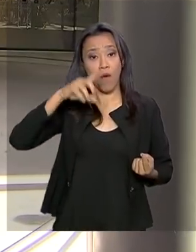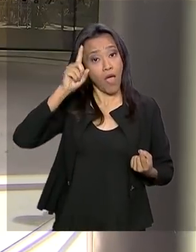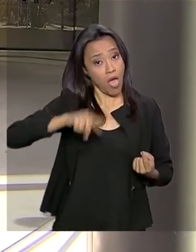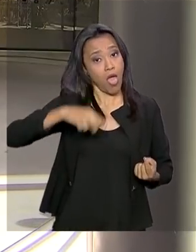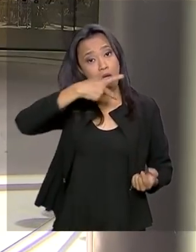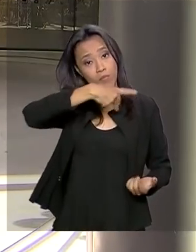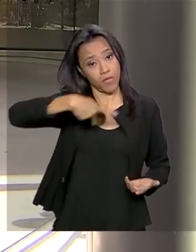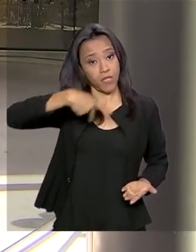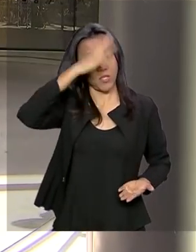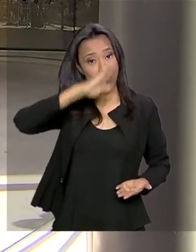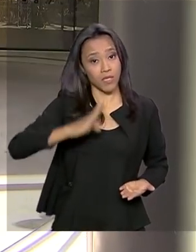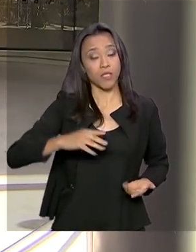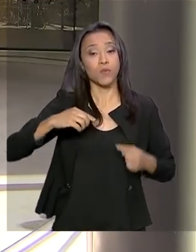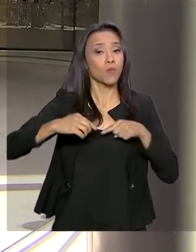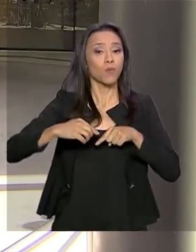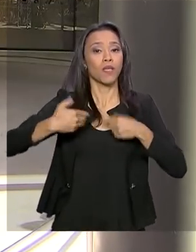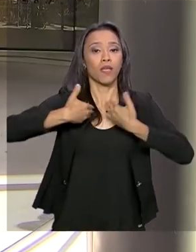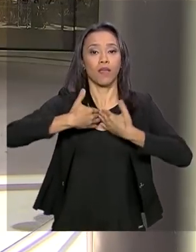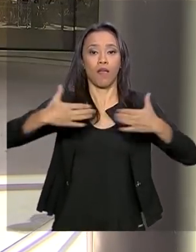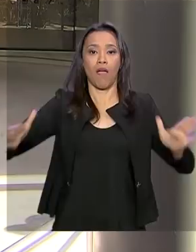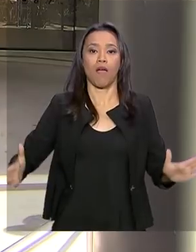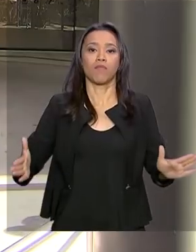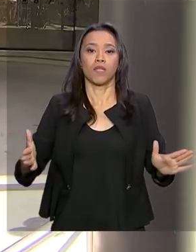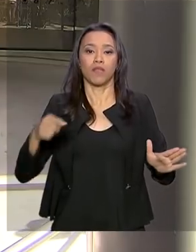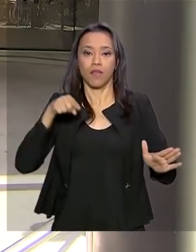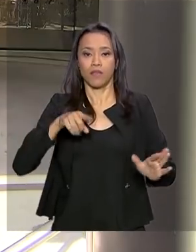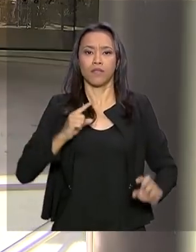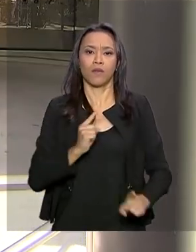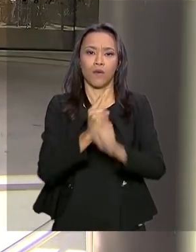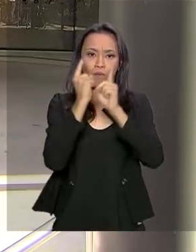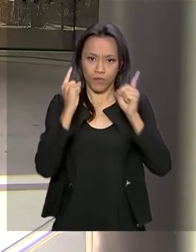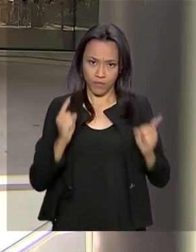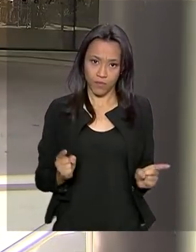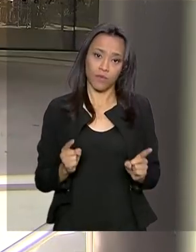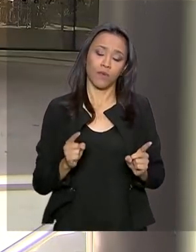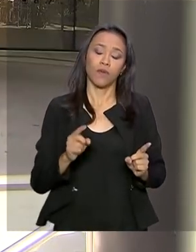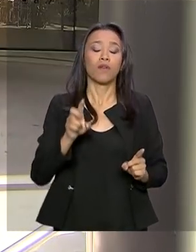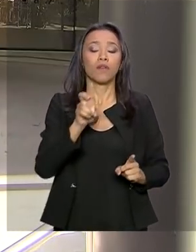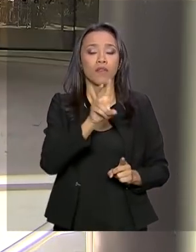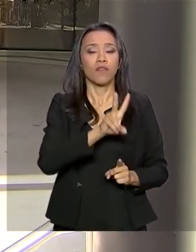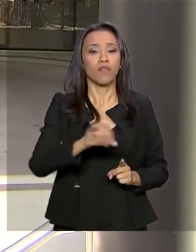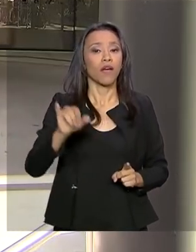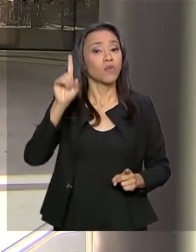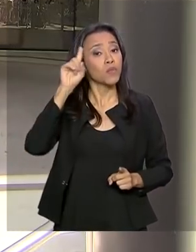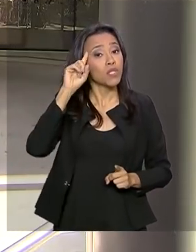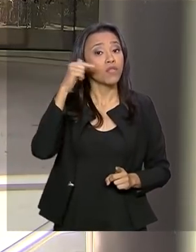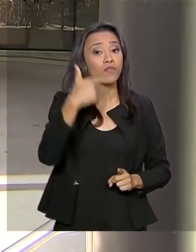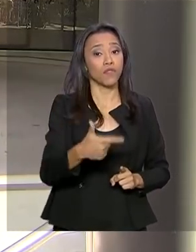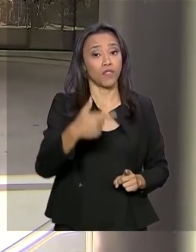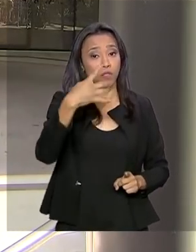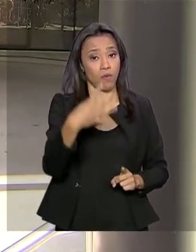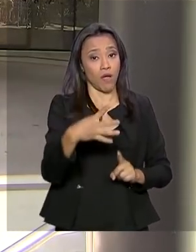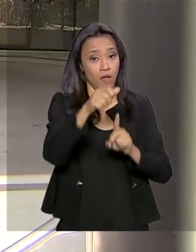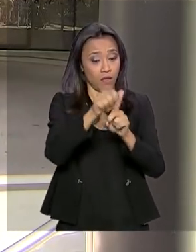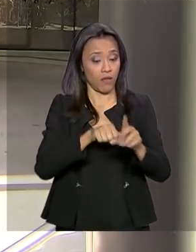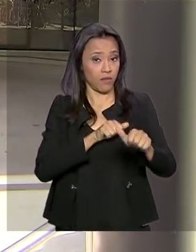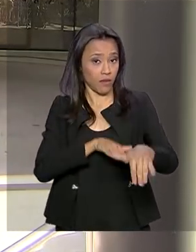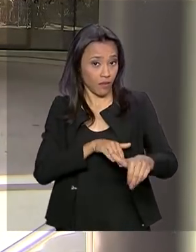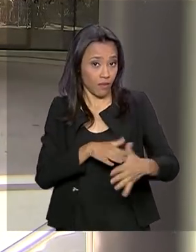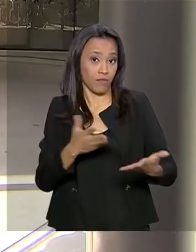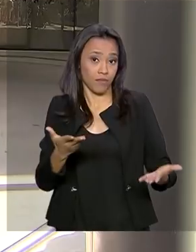brasileiro quem abre esta conferência que deve ocorrer no dia 24 de setembro.